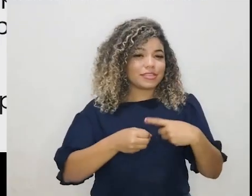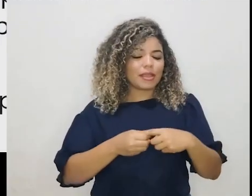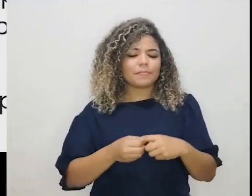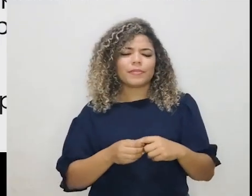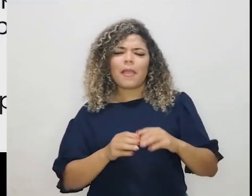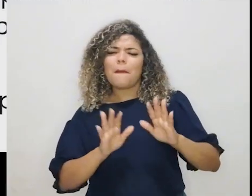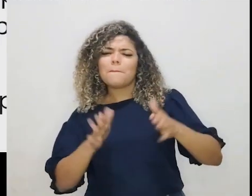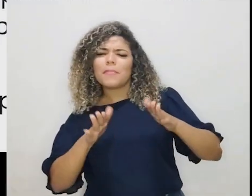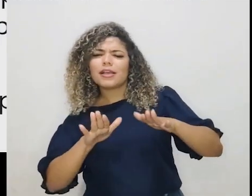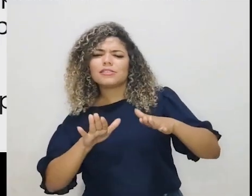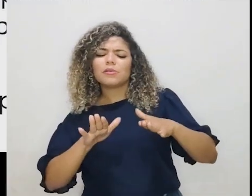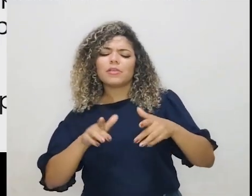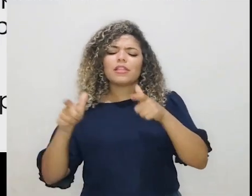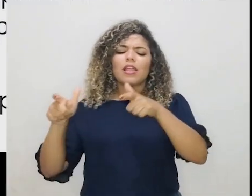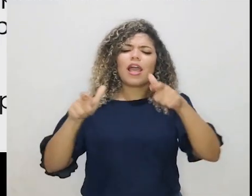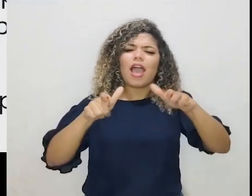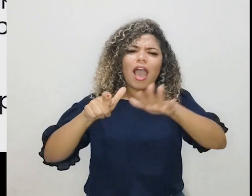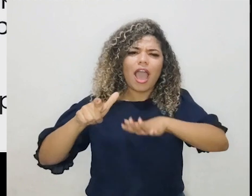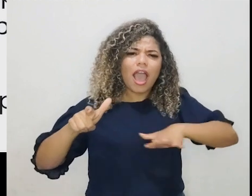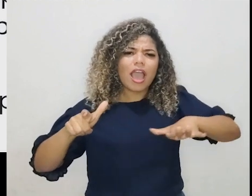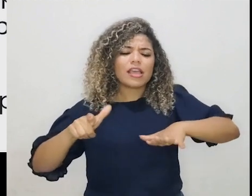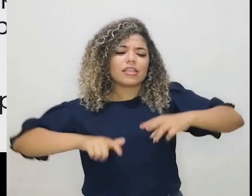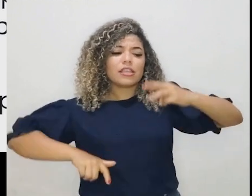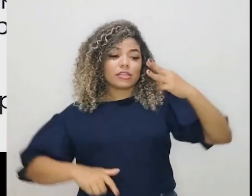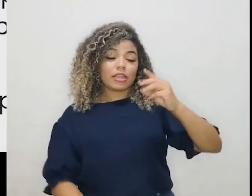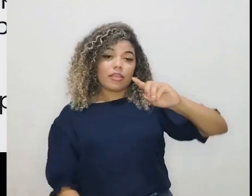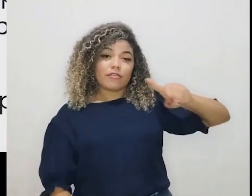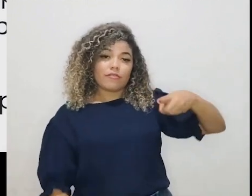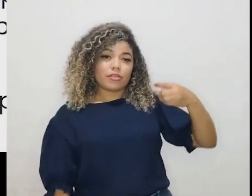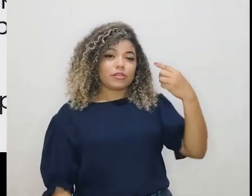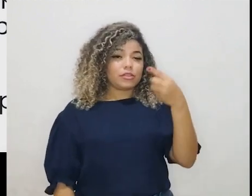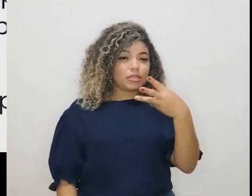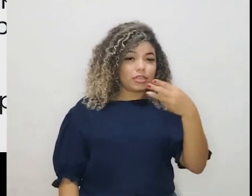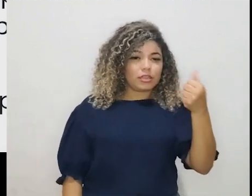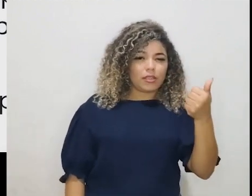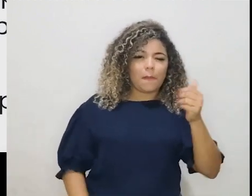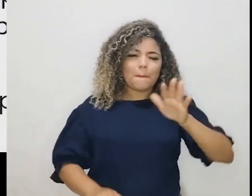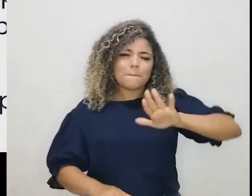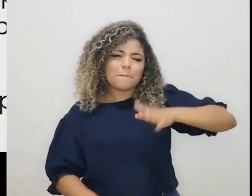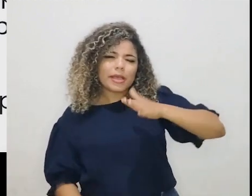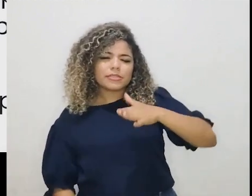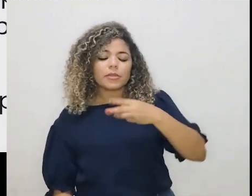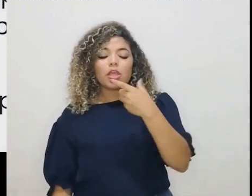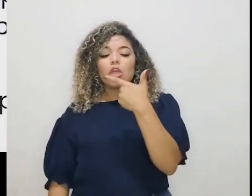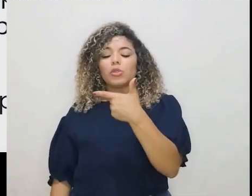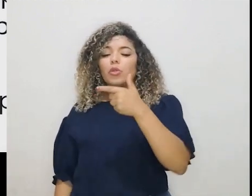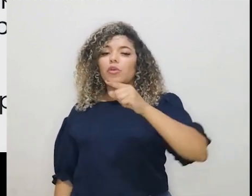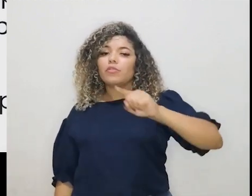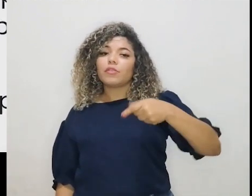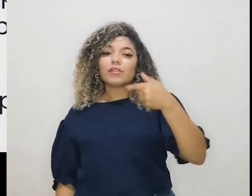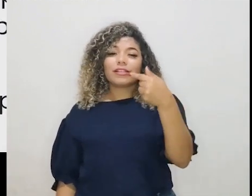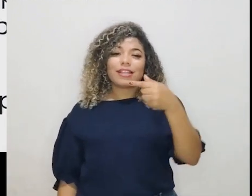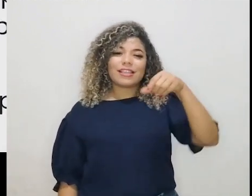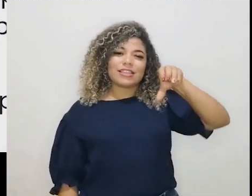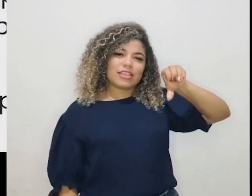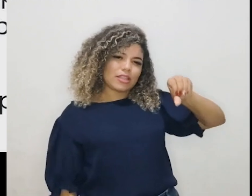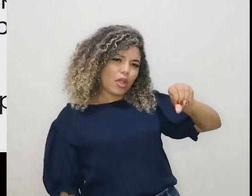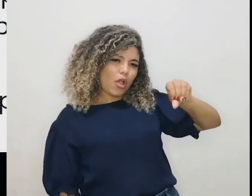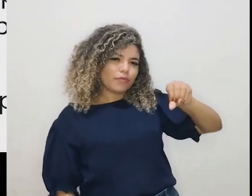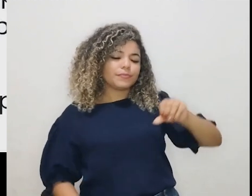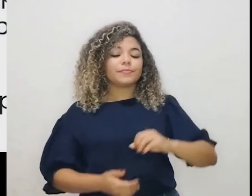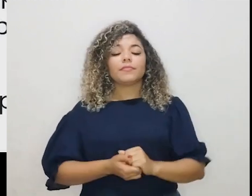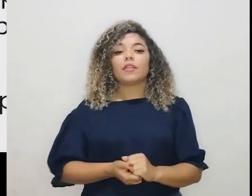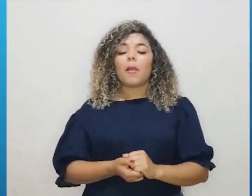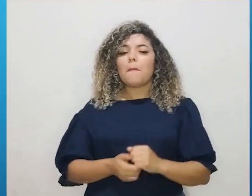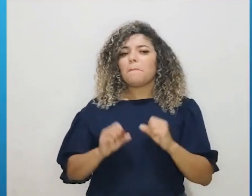média de moradores por domicílio caiu de 3,31 para 2,79. Então, gente pode